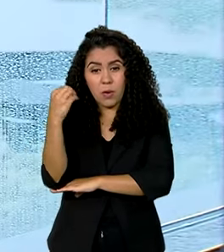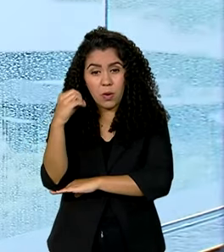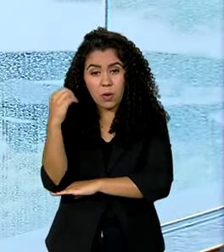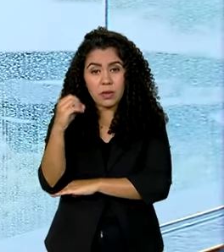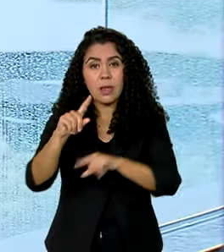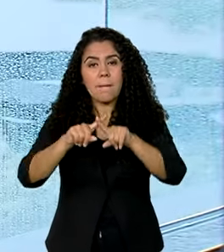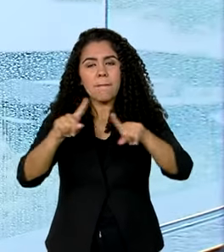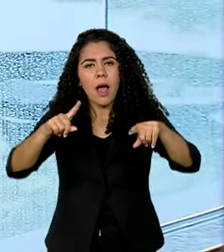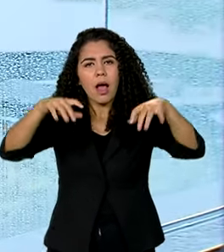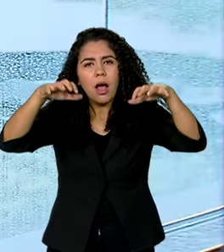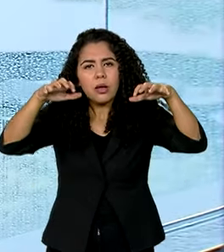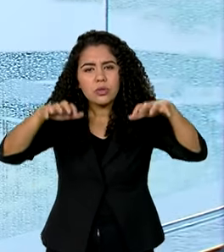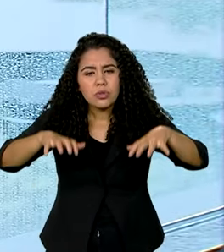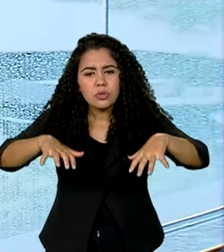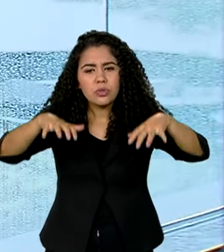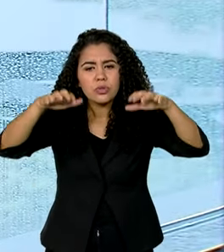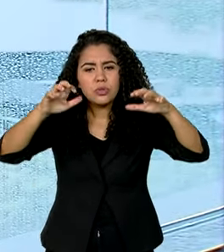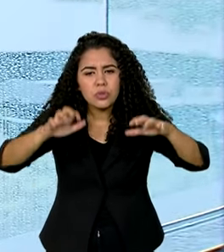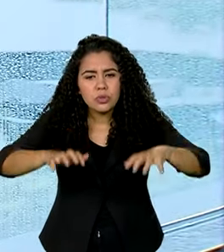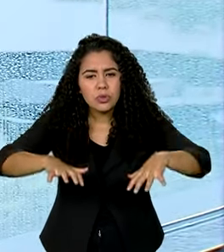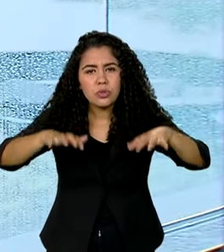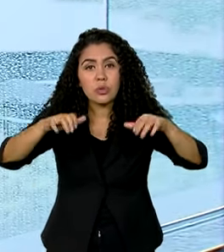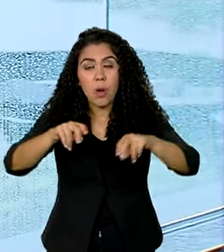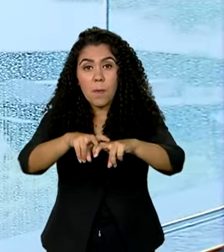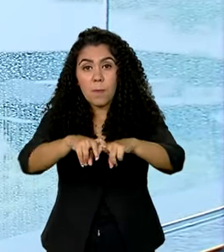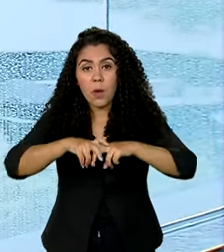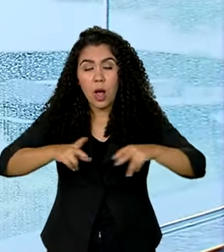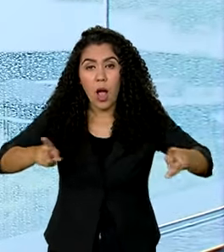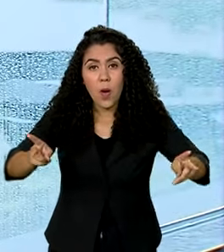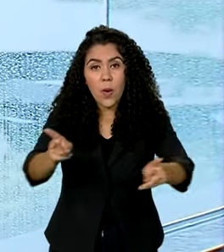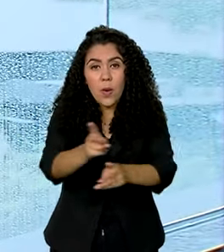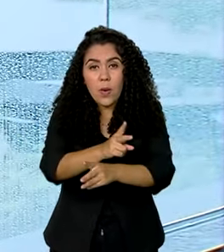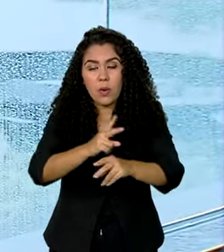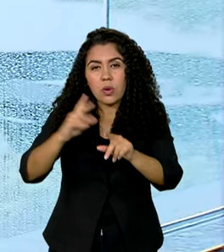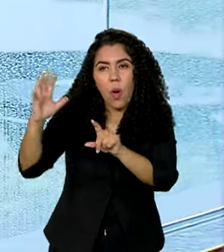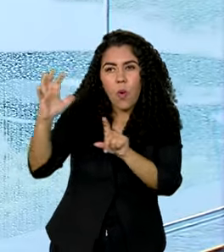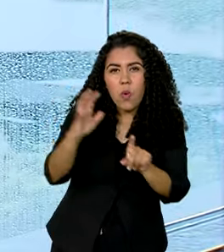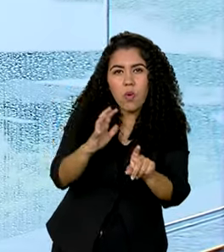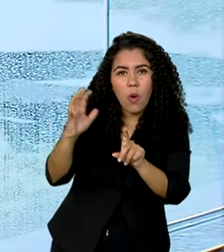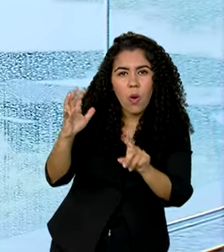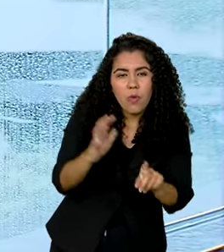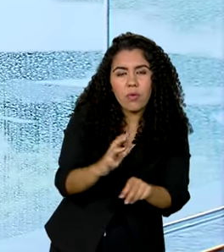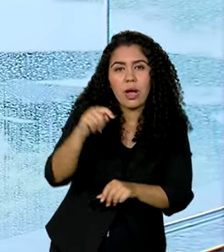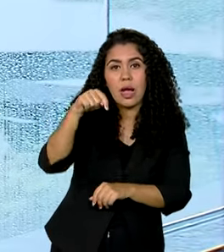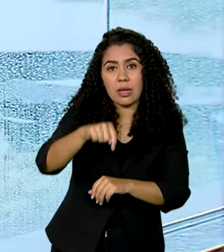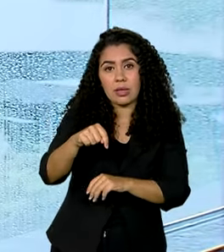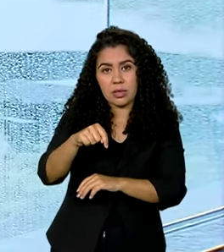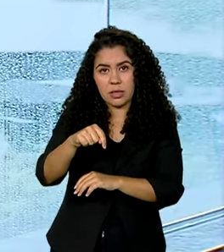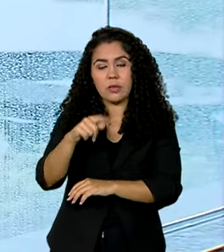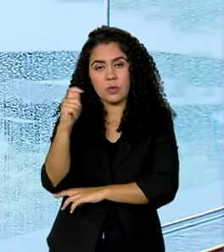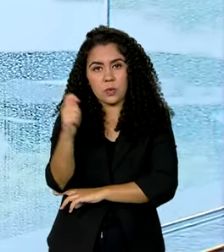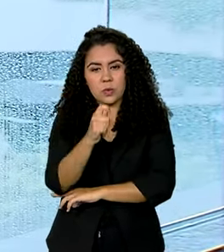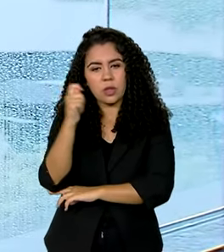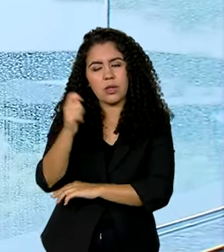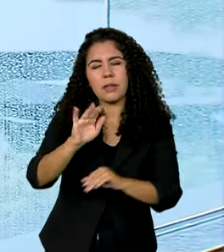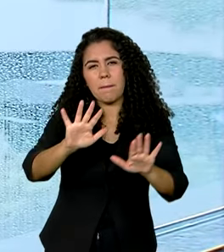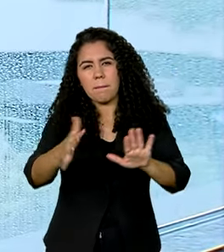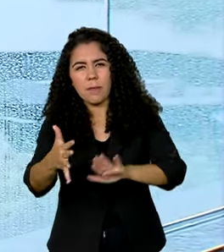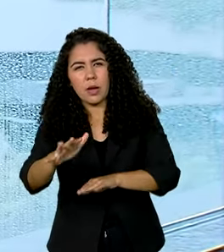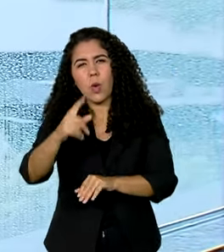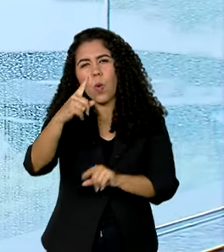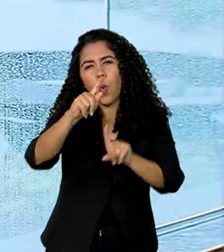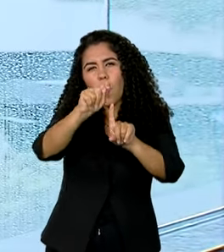perder força ao longo da semana com a frente fria que já chegou ao Rio Grande do Sul. Com pouco mais de um mês desde as